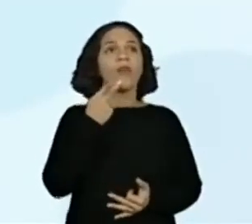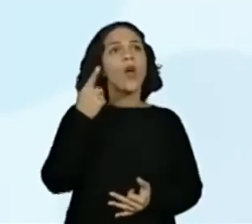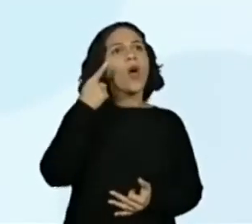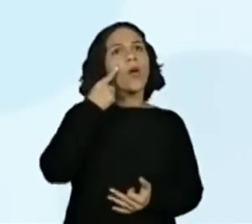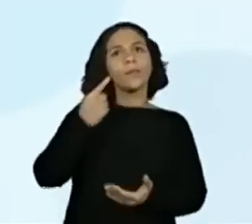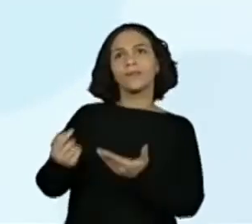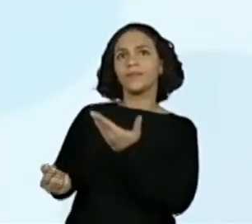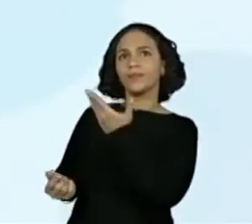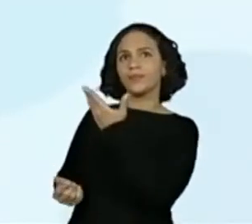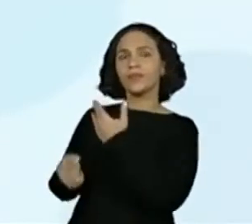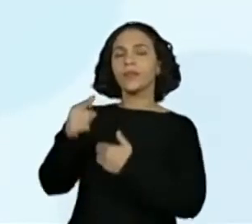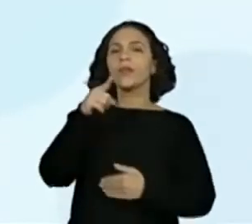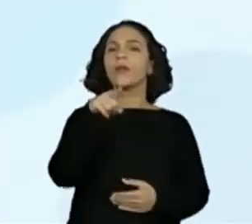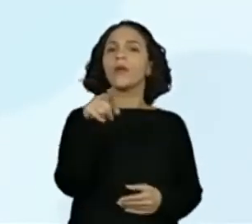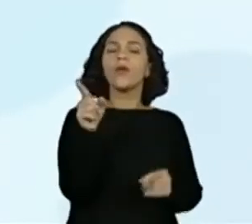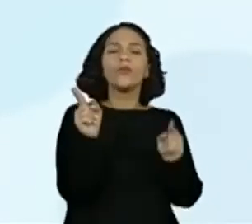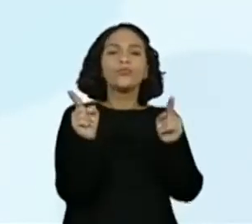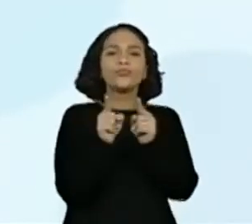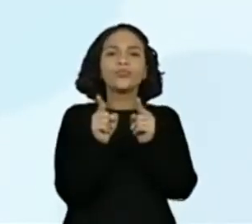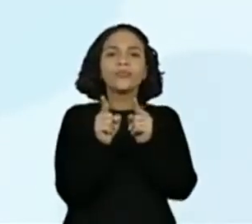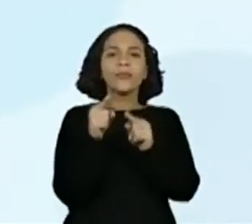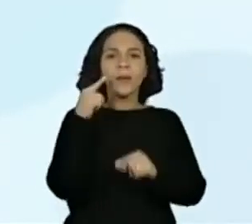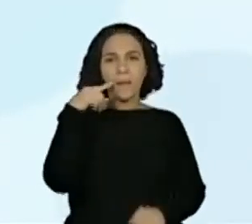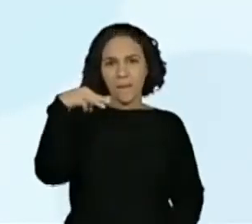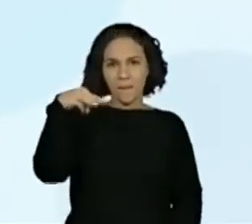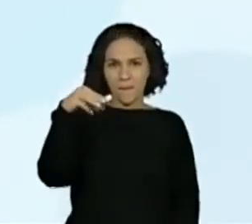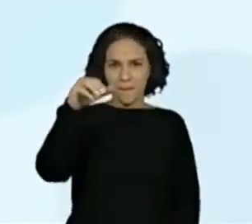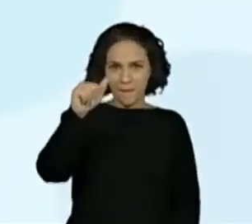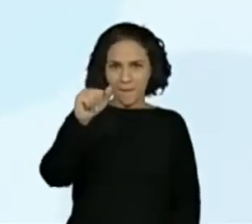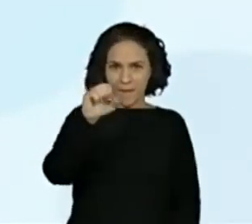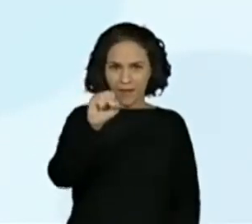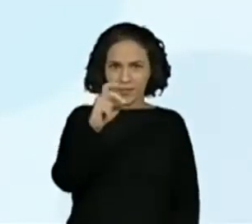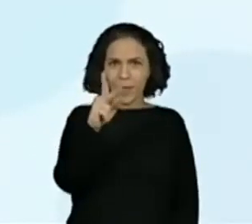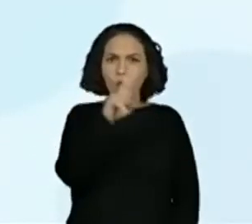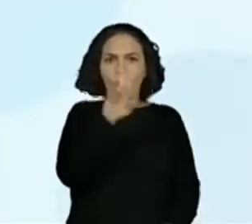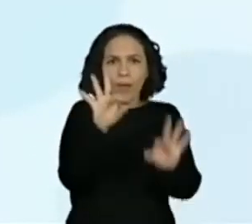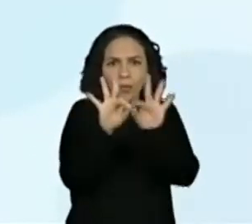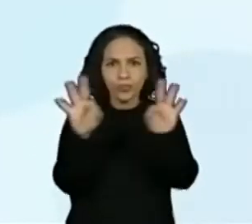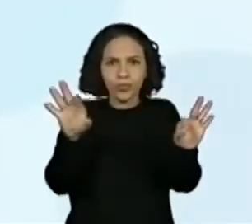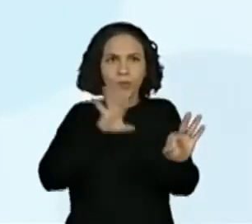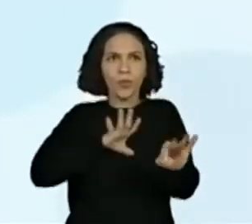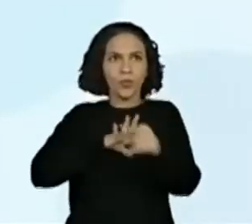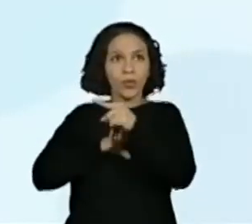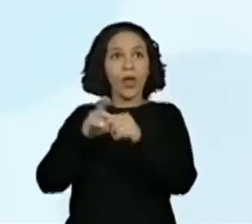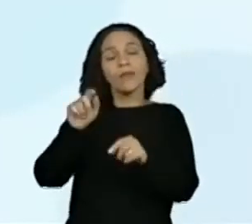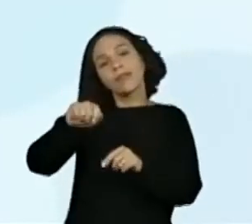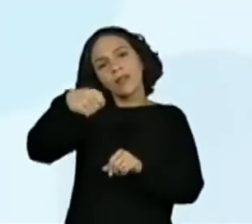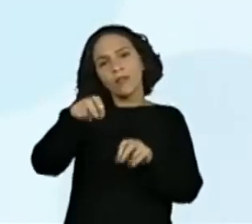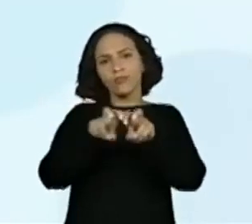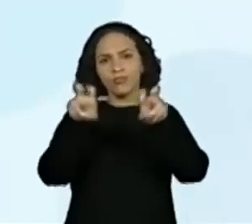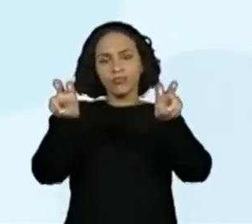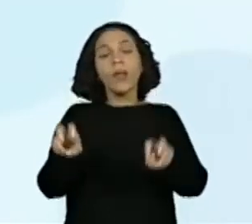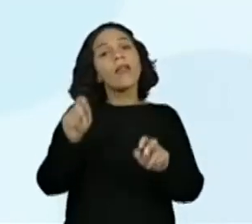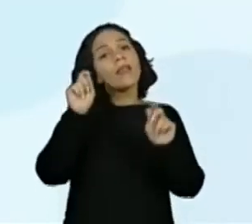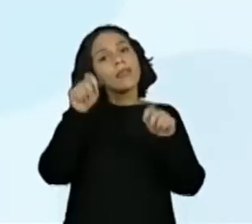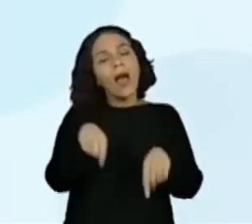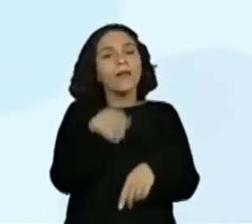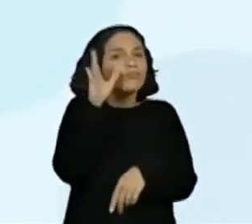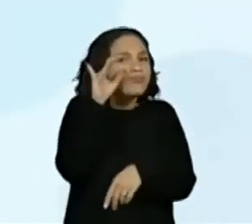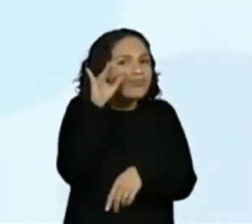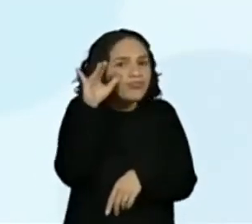-Chateaubriand, conhecido como MASP, é um dos que podem ser visitados virtualmente.